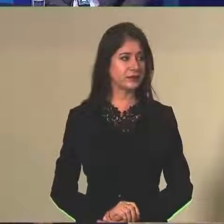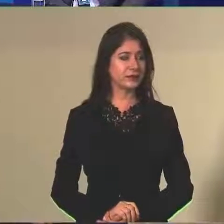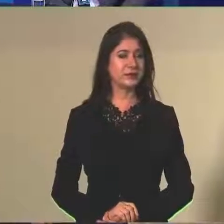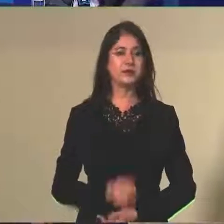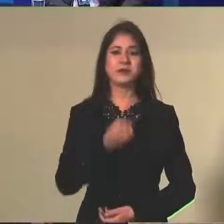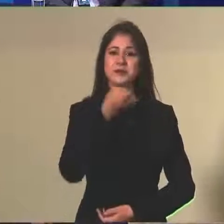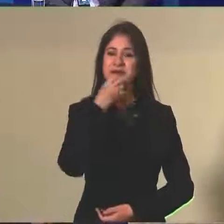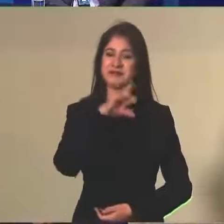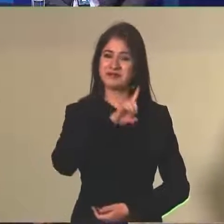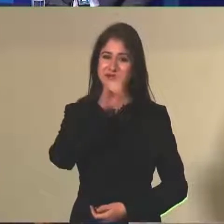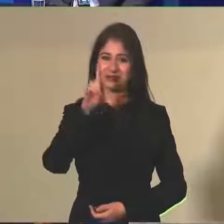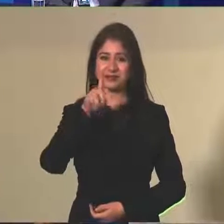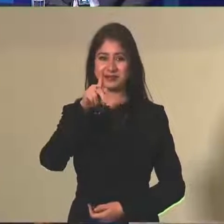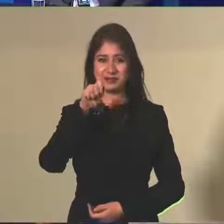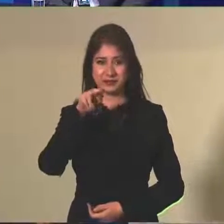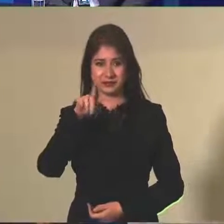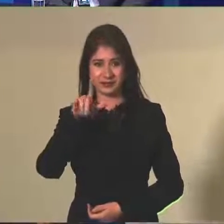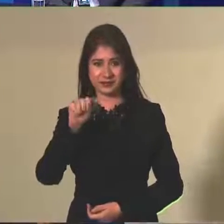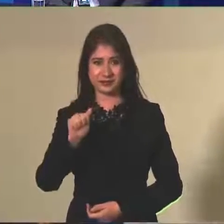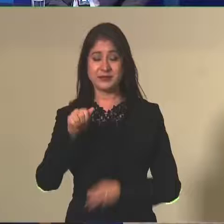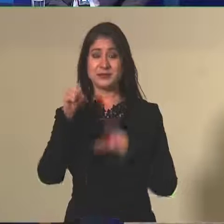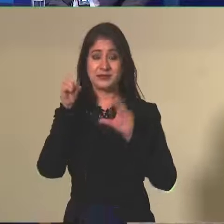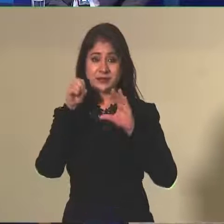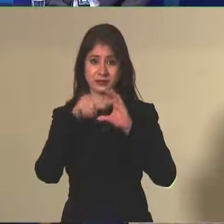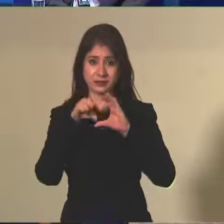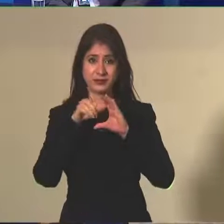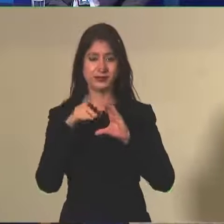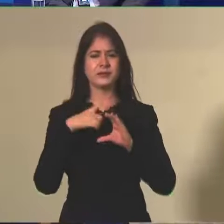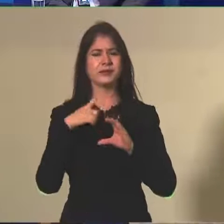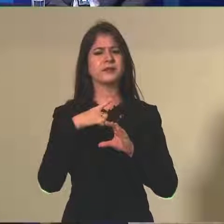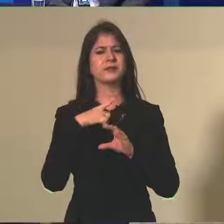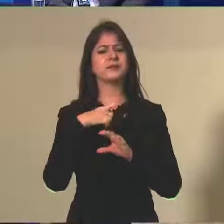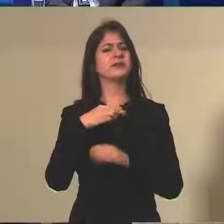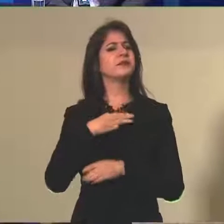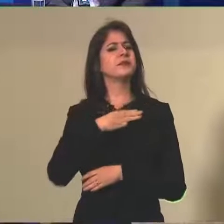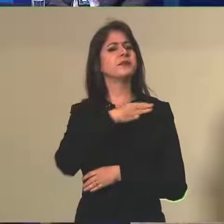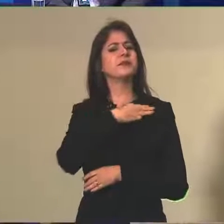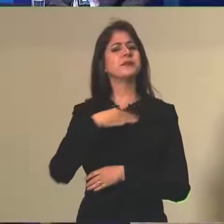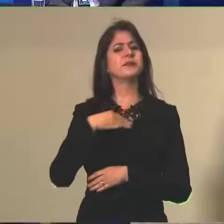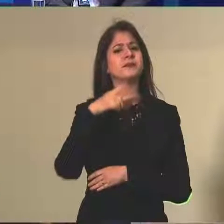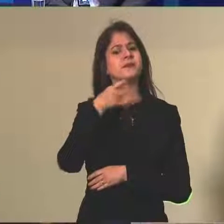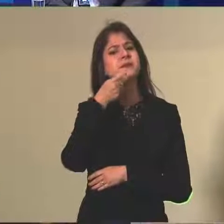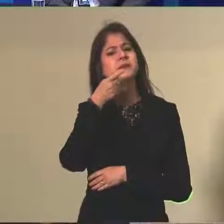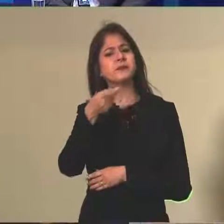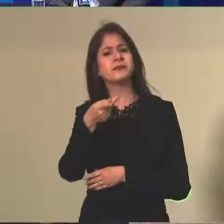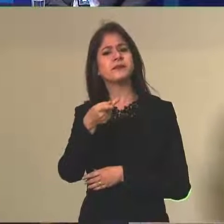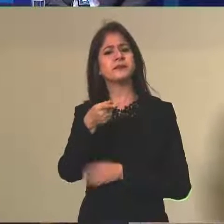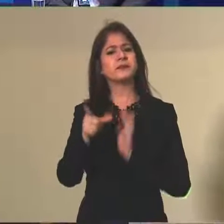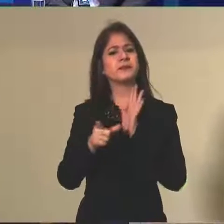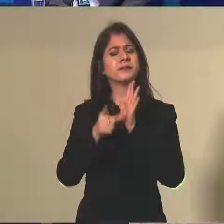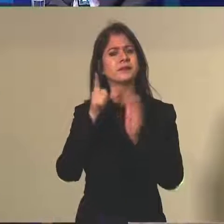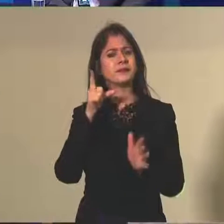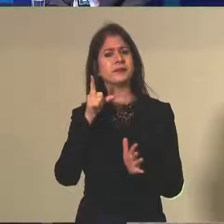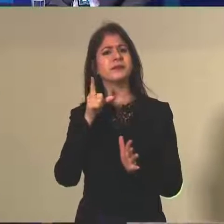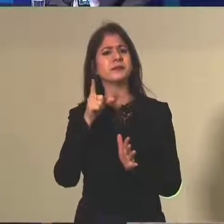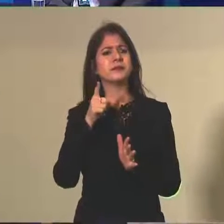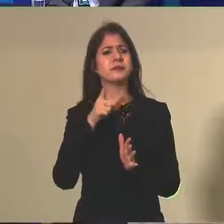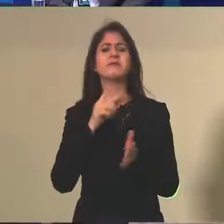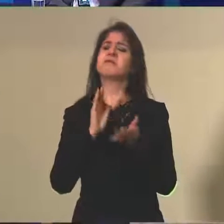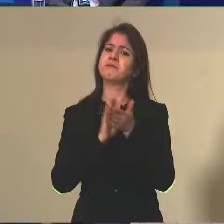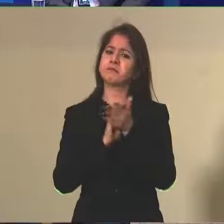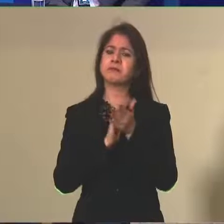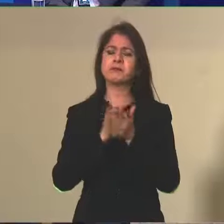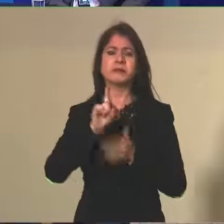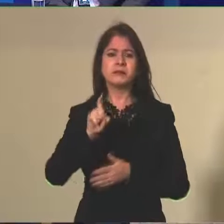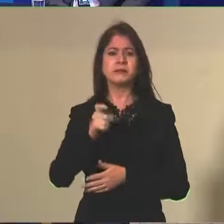Bom dia, Paula Ferreira do Globo. Ministro, o senhor mencionou, né, fez uma menção elogiosa